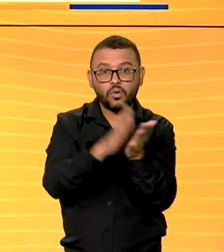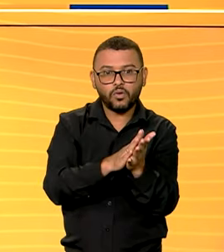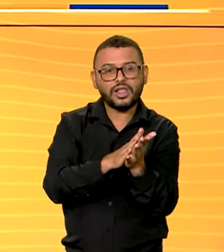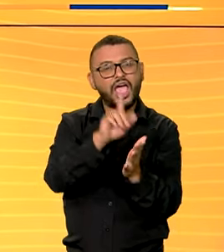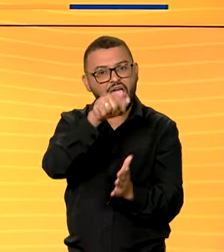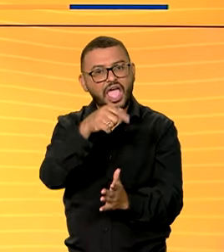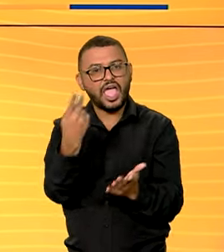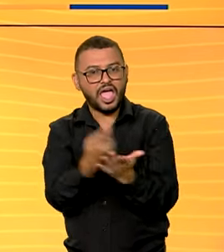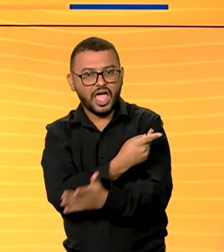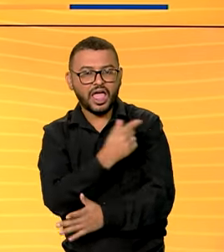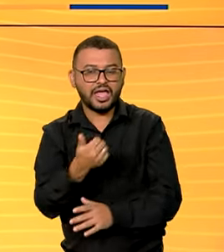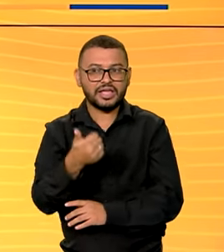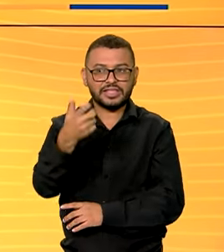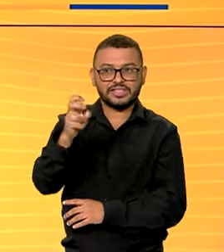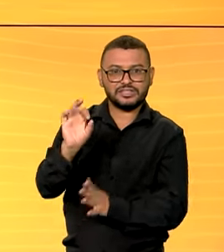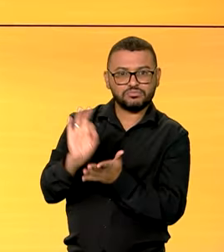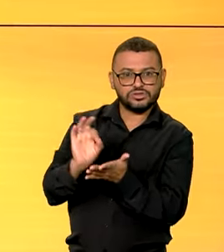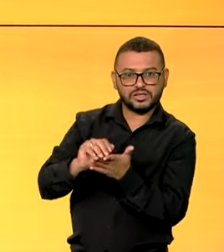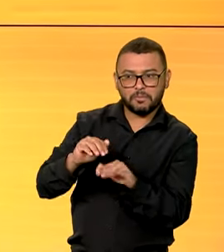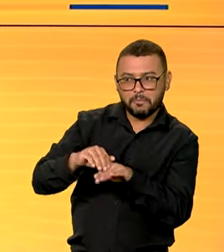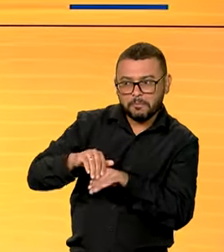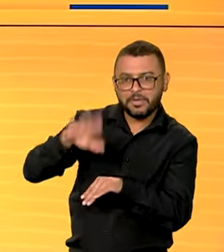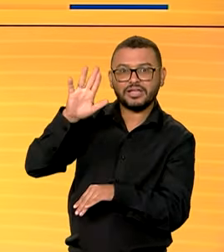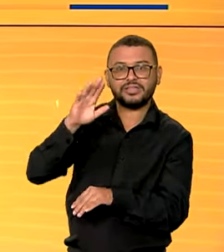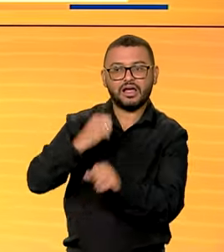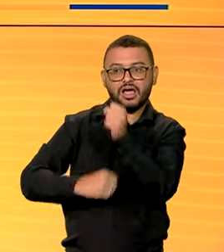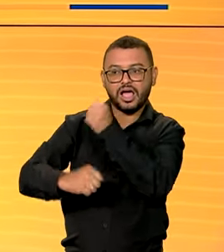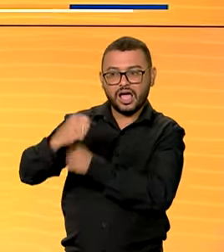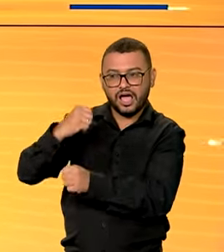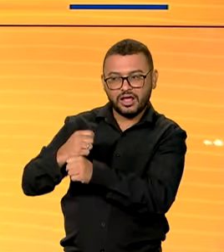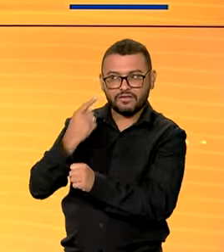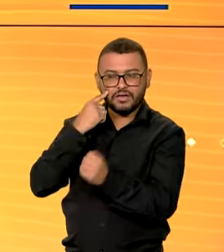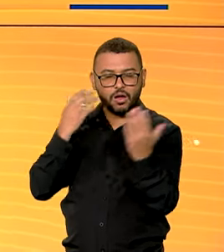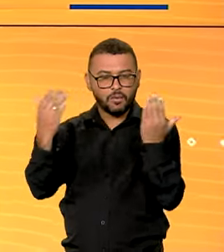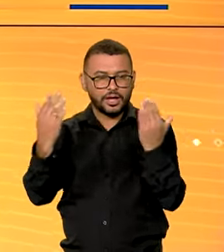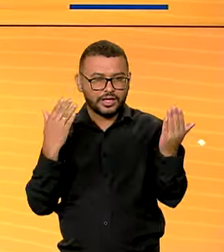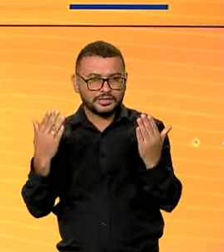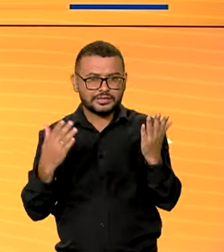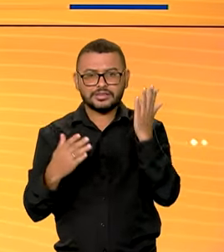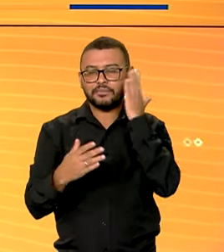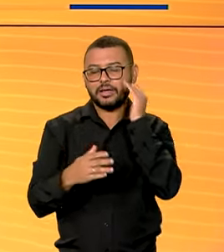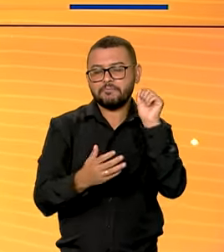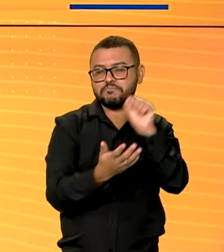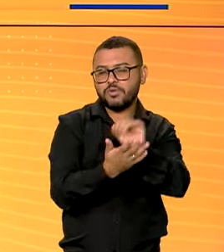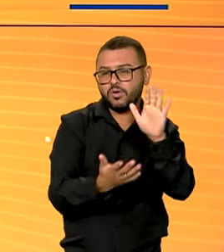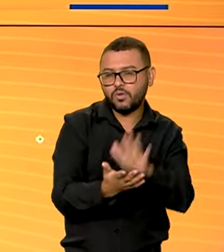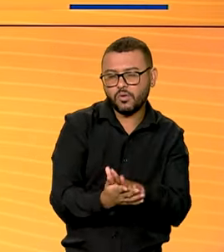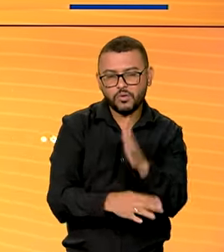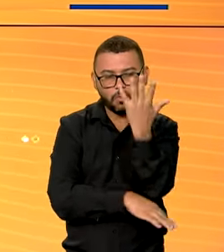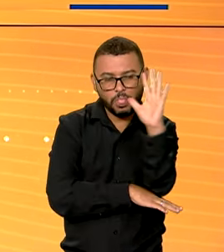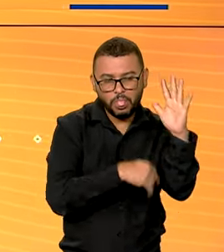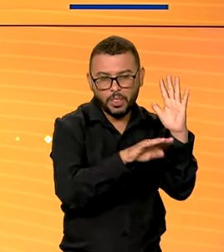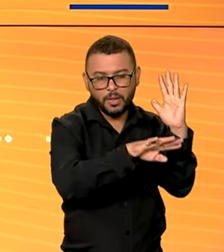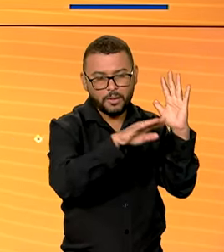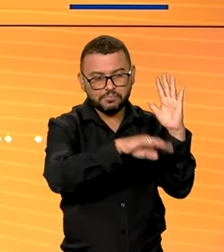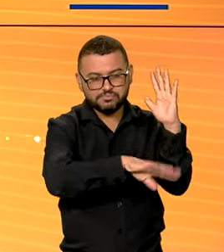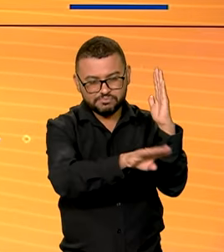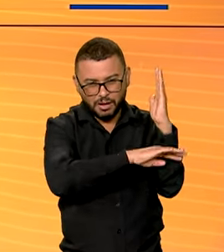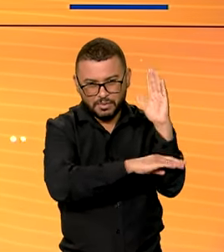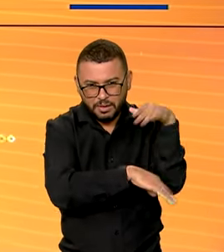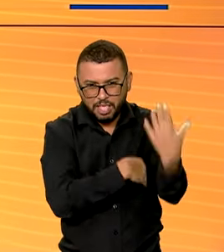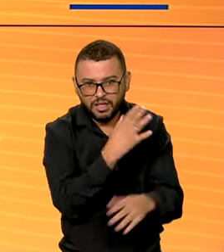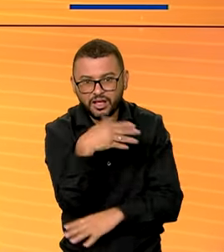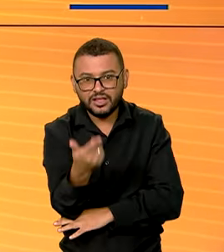índice 15% maior na comparação com o ano anterior. Com isso, as multas por desmatamento alcançaram mais de